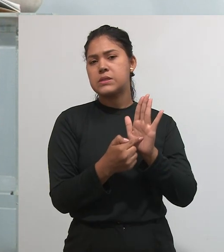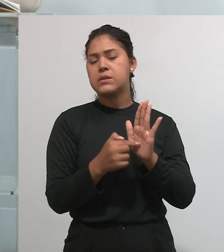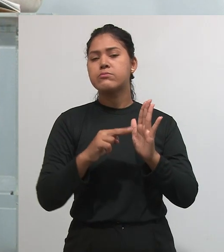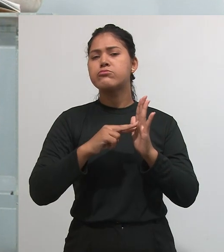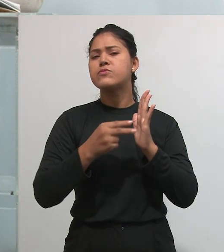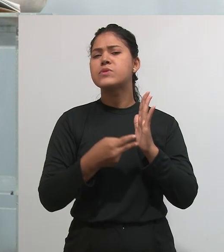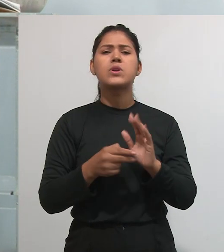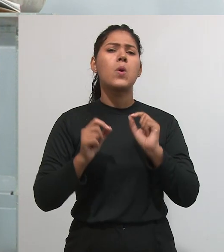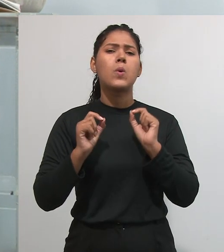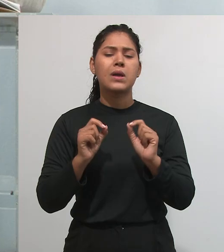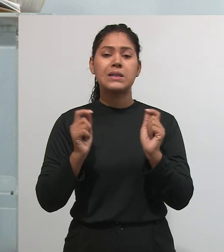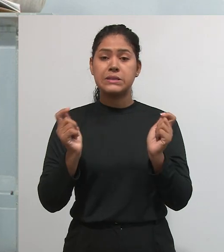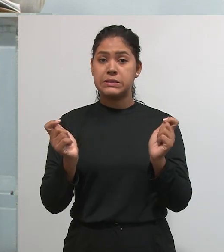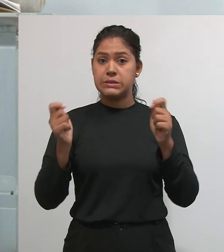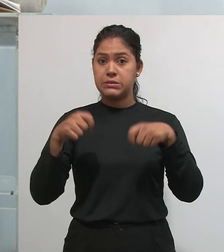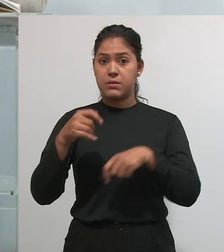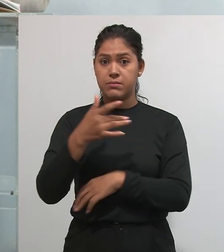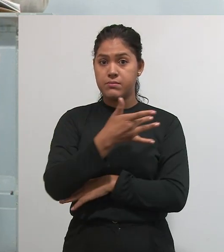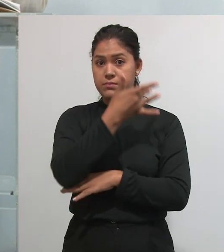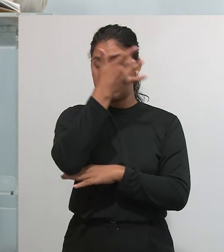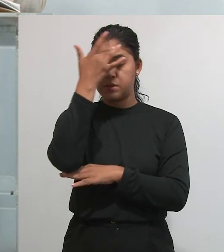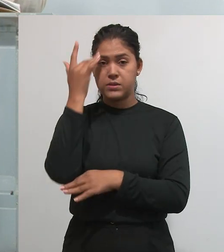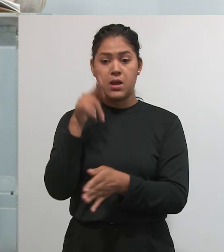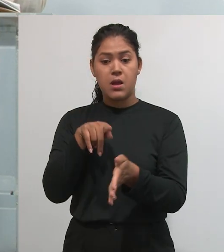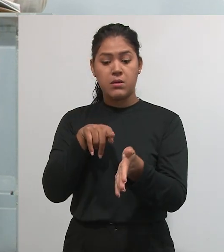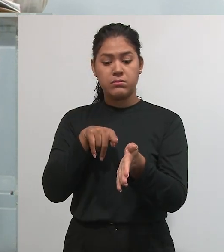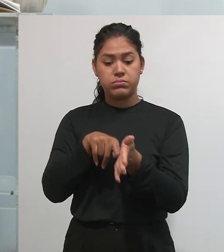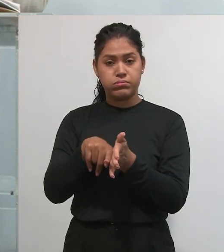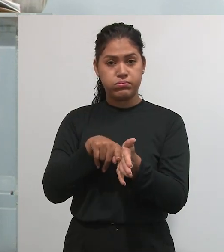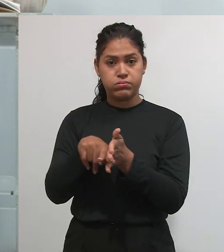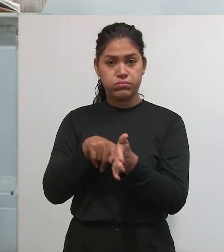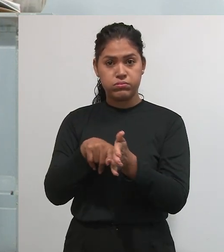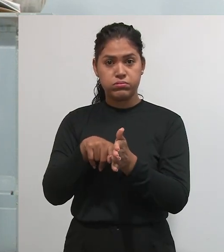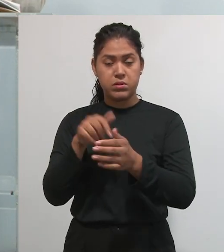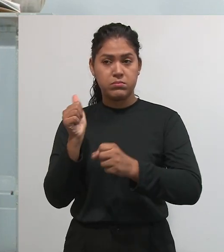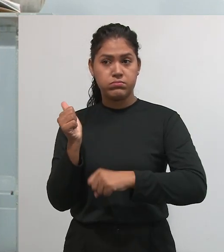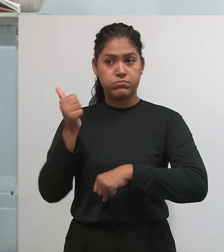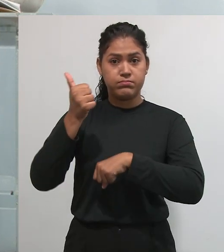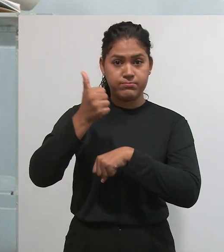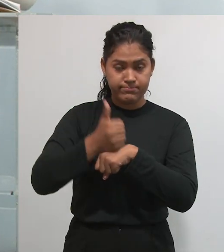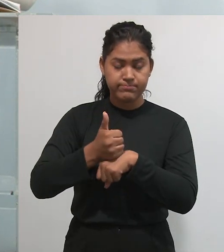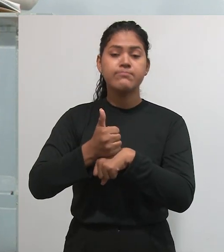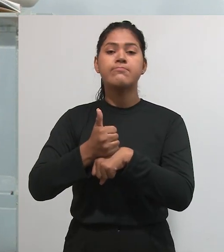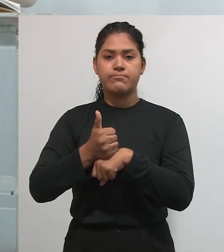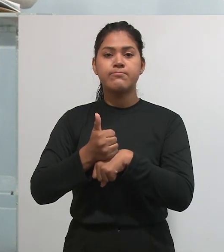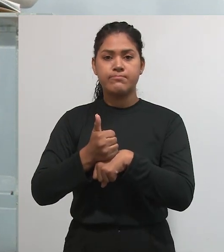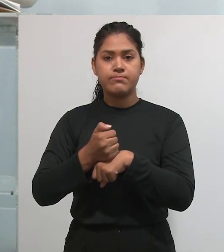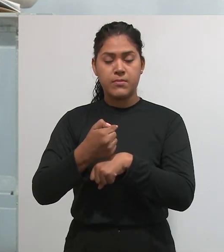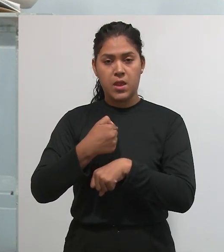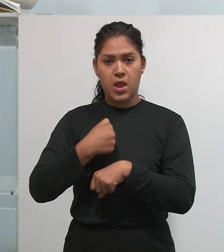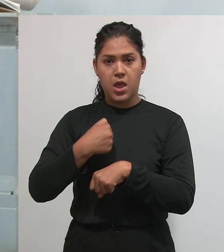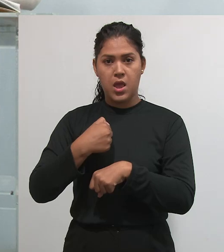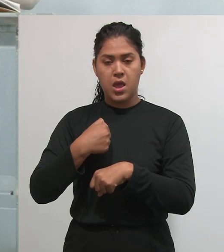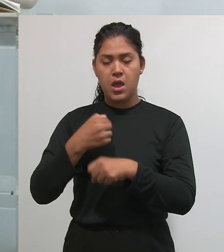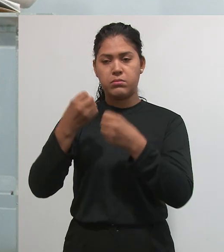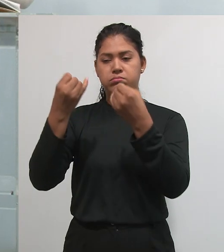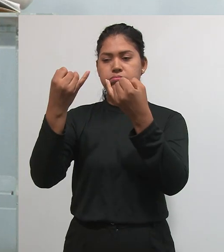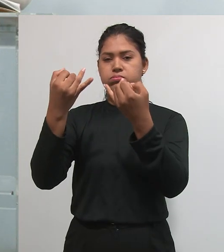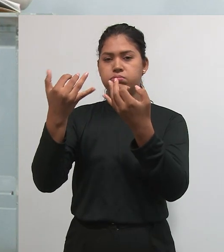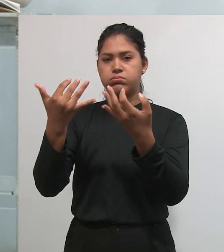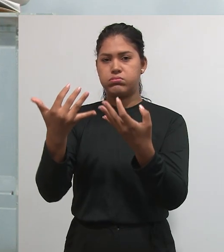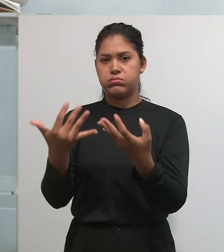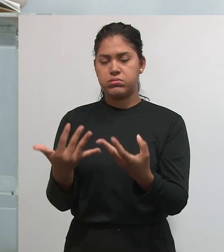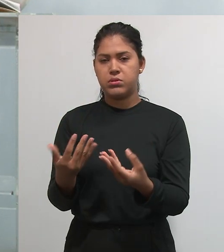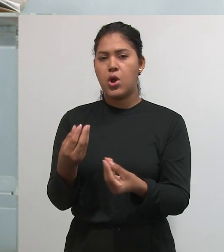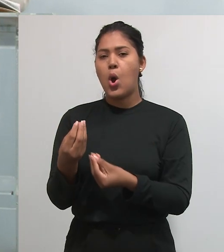permite com que o pesquisador se ponha mais como elemento de construção de um